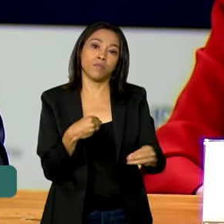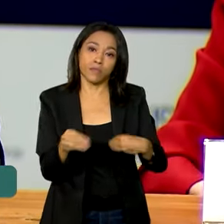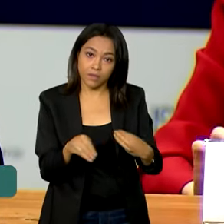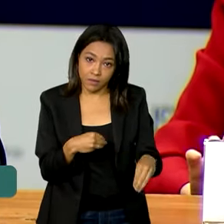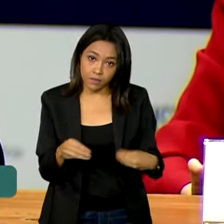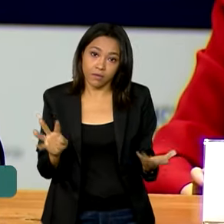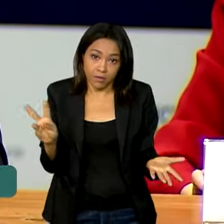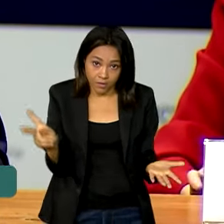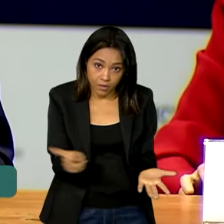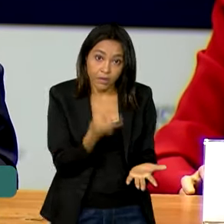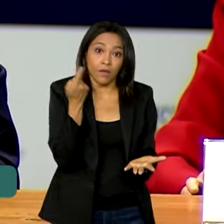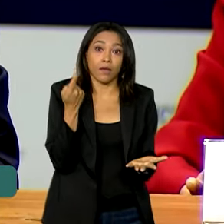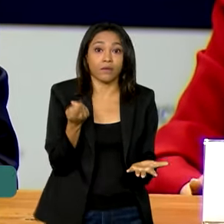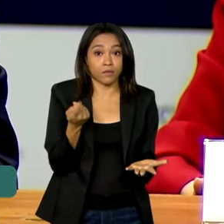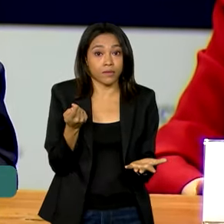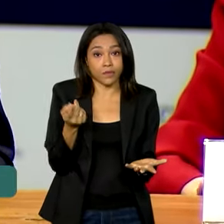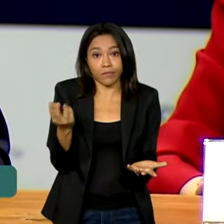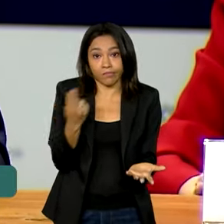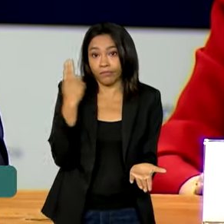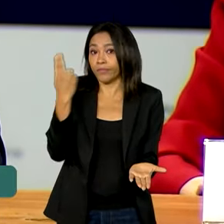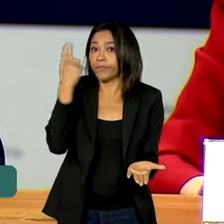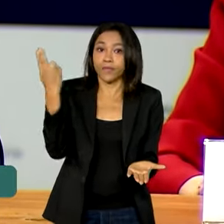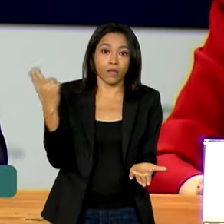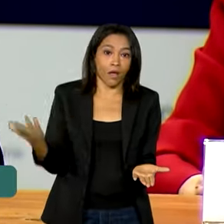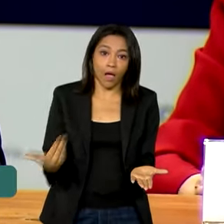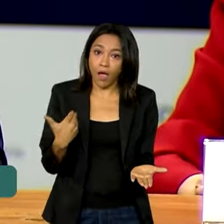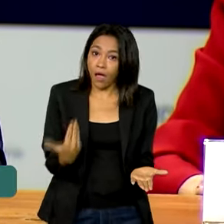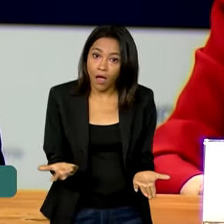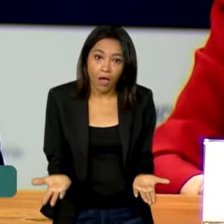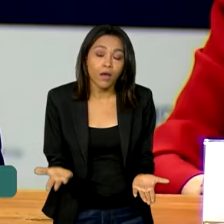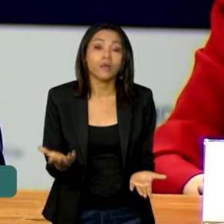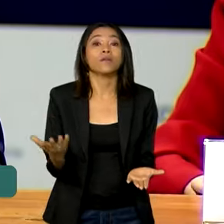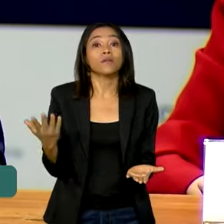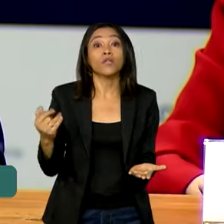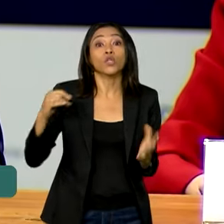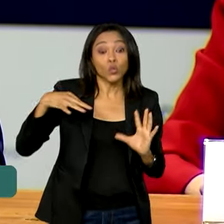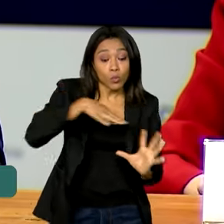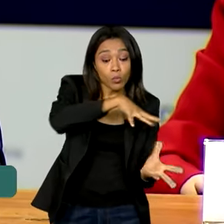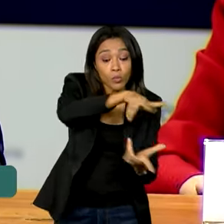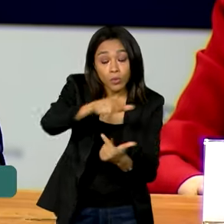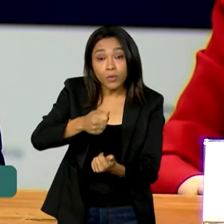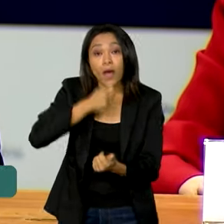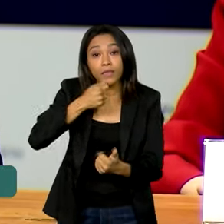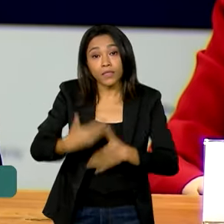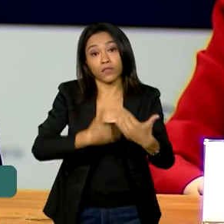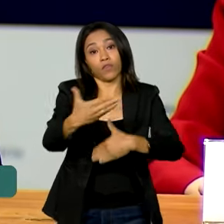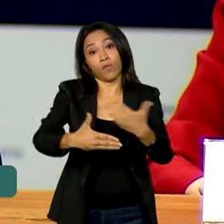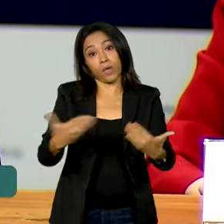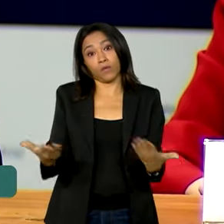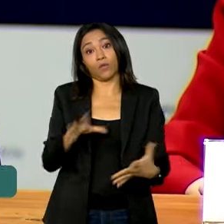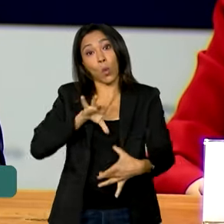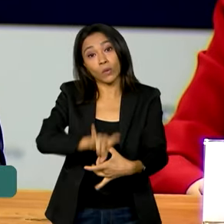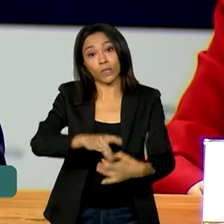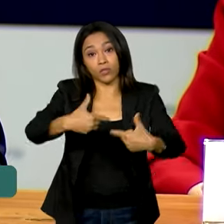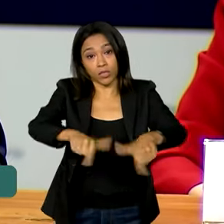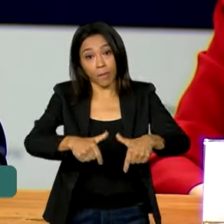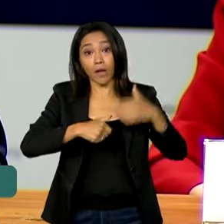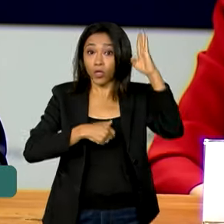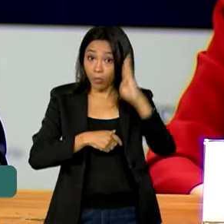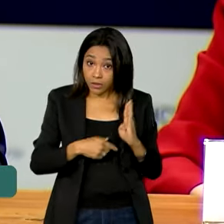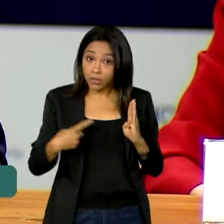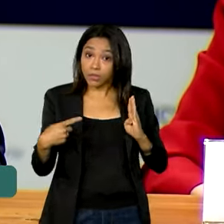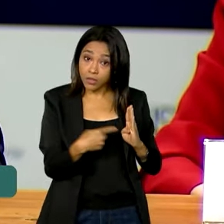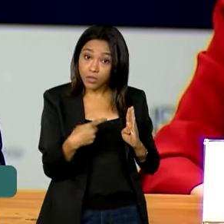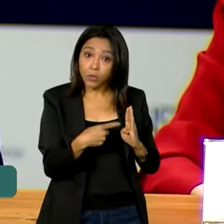descabida, sobretudo no mundo em desenvolvimento, das condições de trabalho. E o Brasil passou